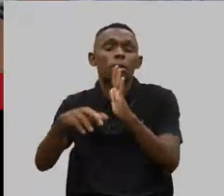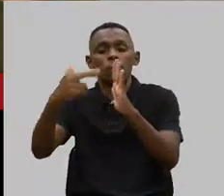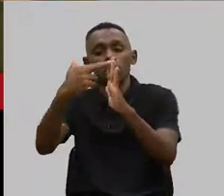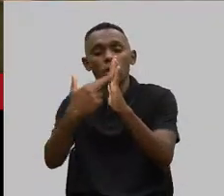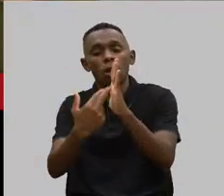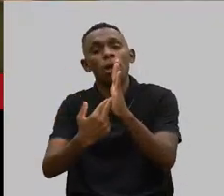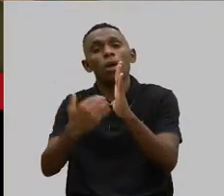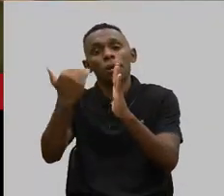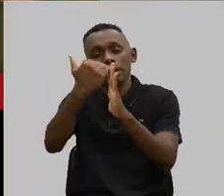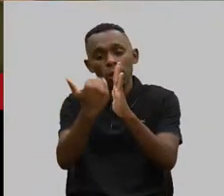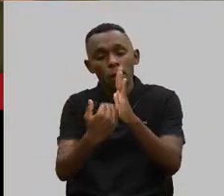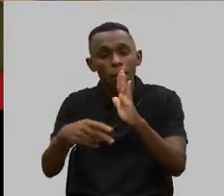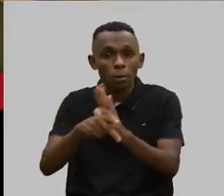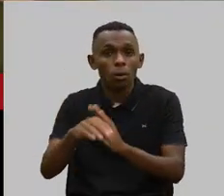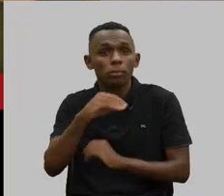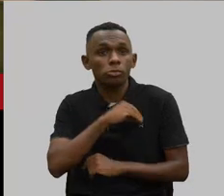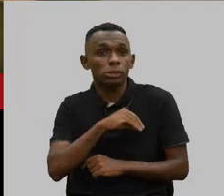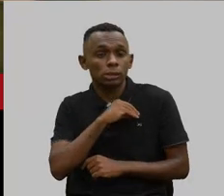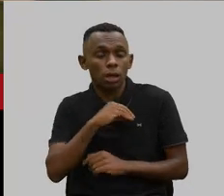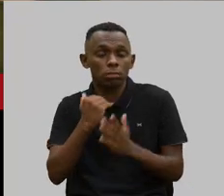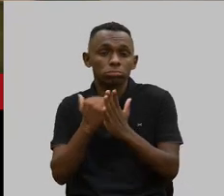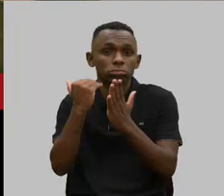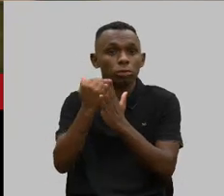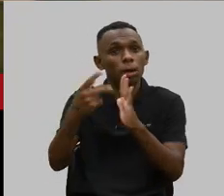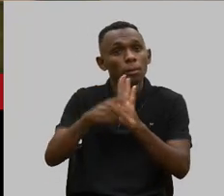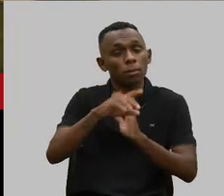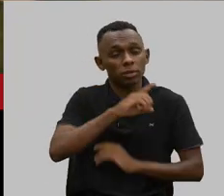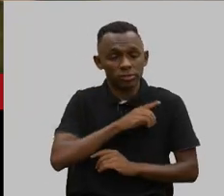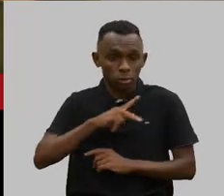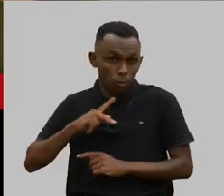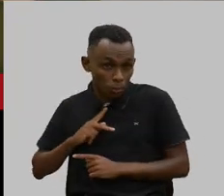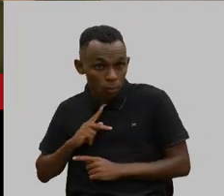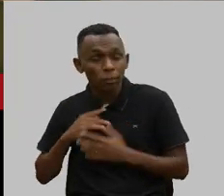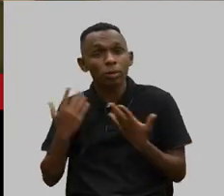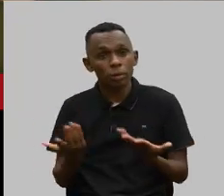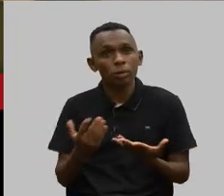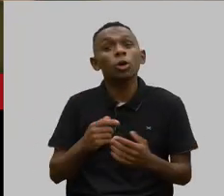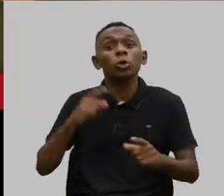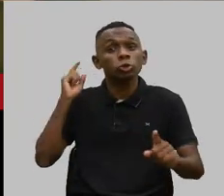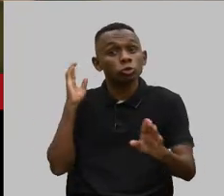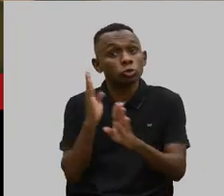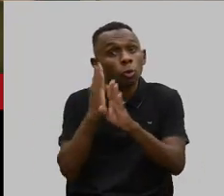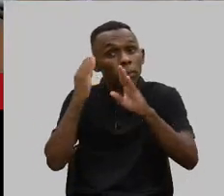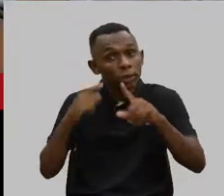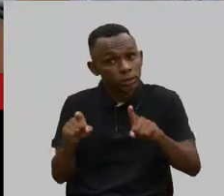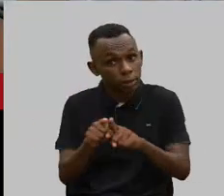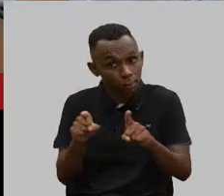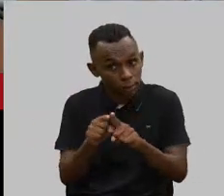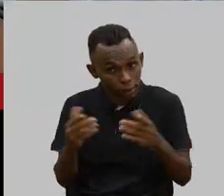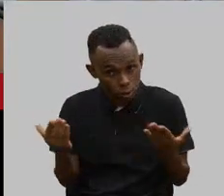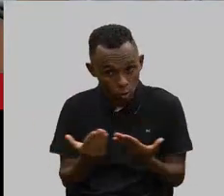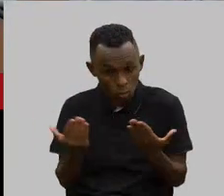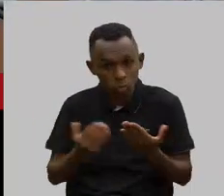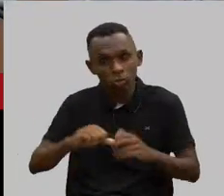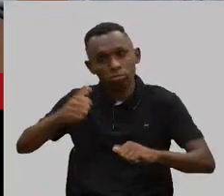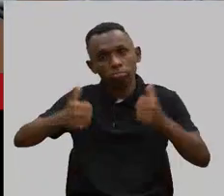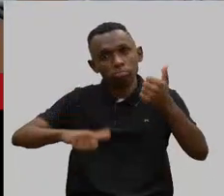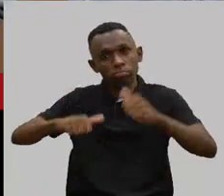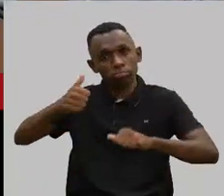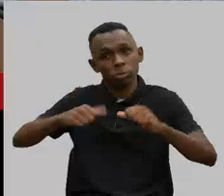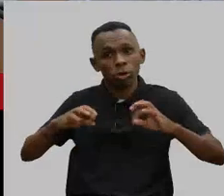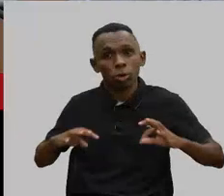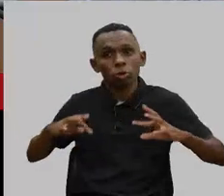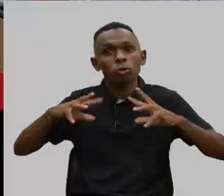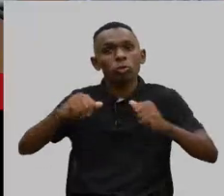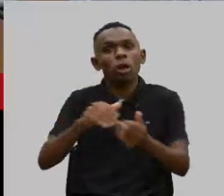ser atendida pela defensoria. A defensoria, eu descobri isso também hoje, ela analisa todos